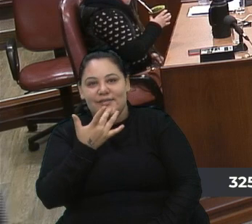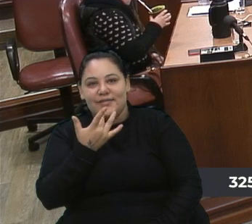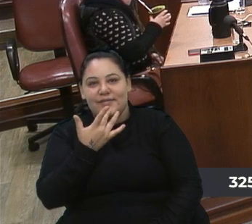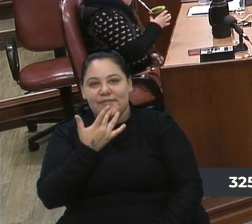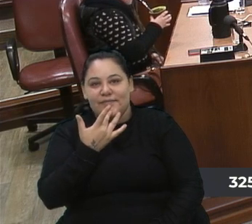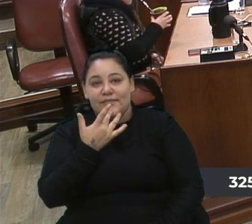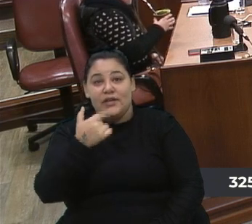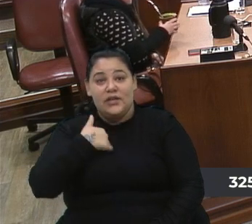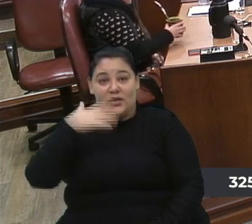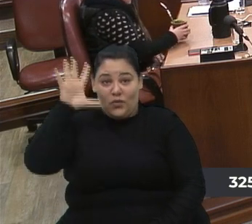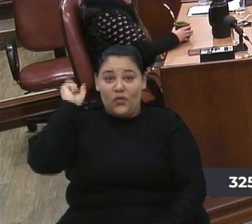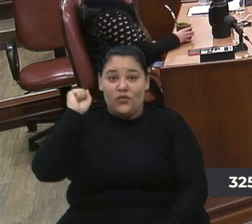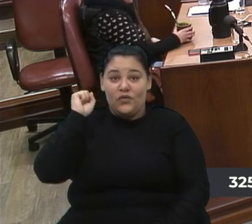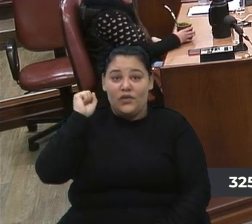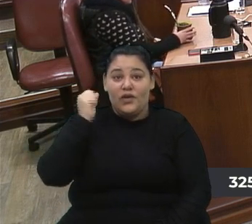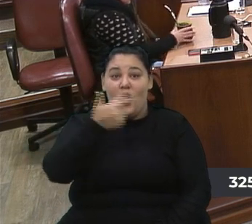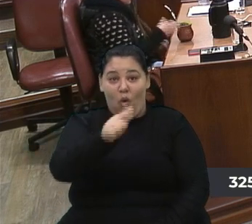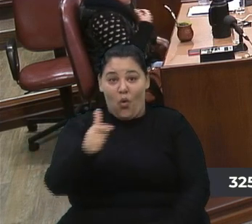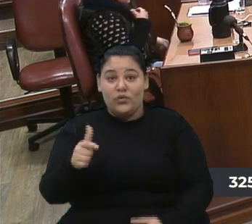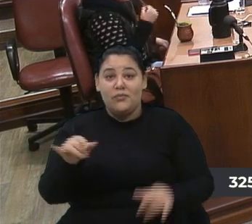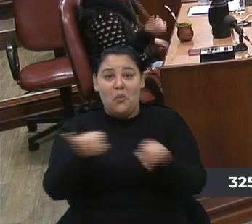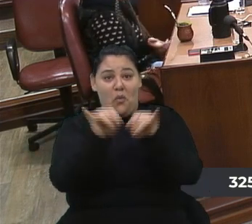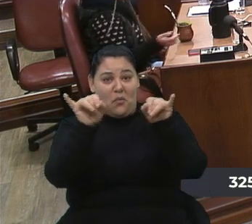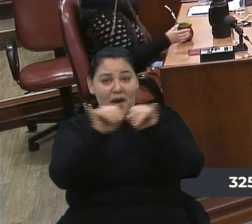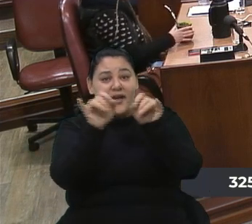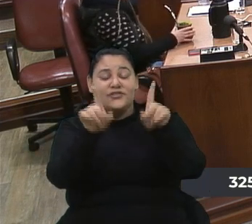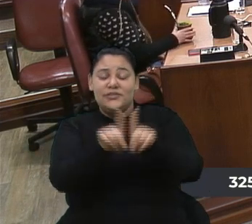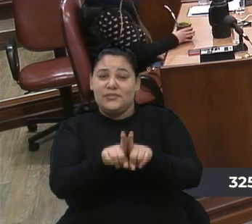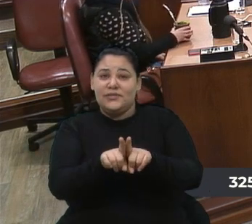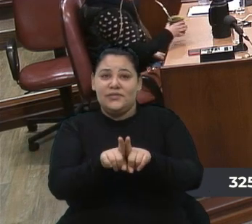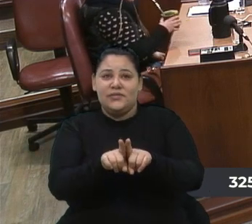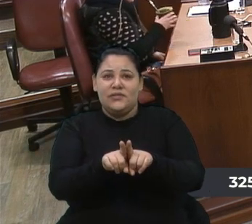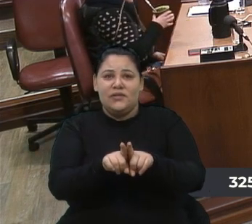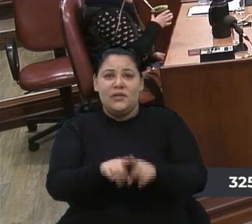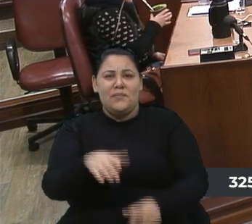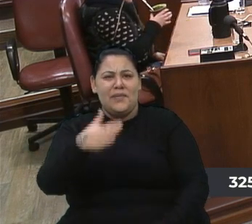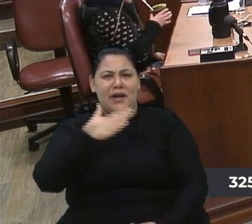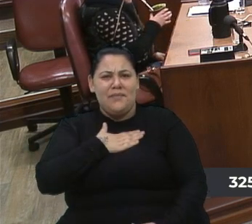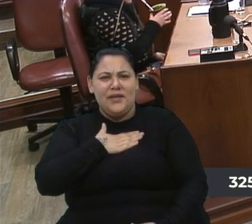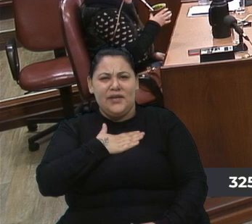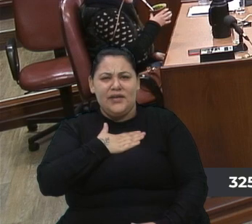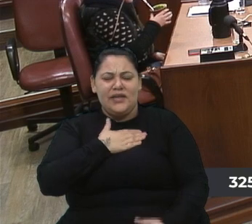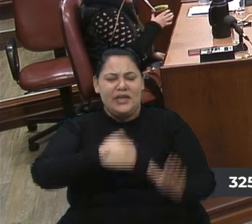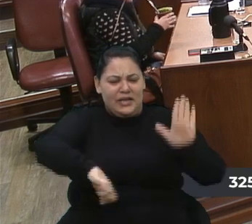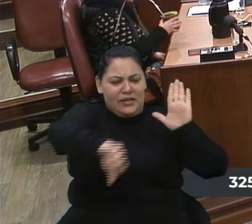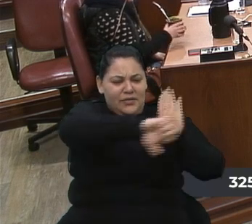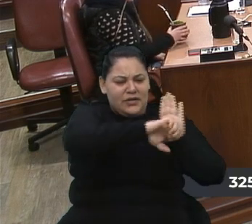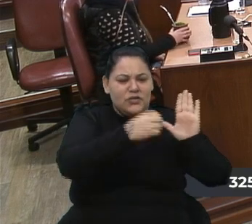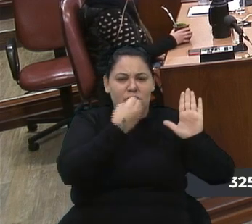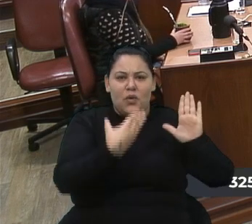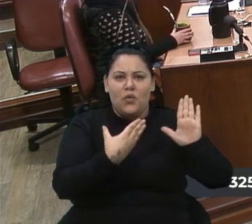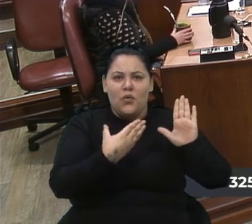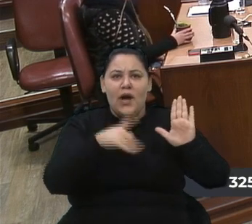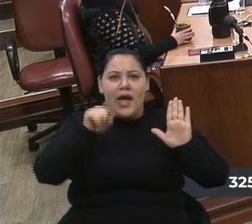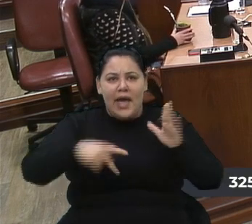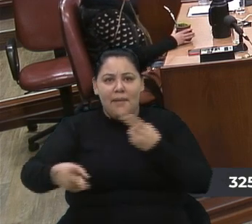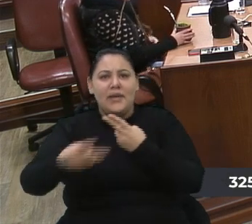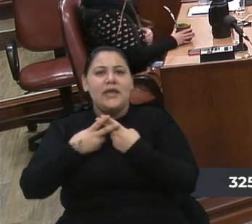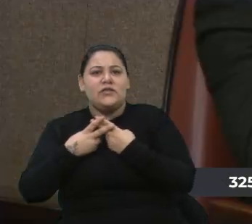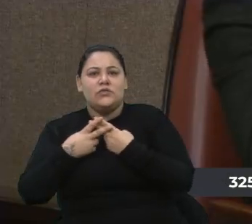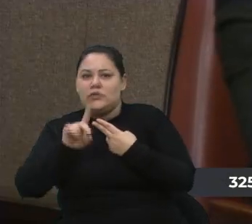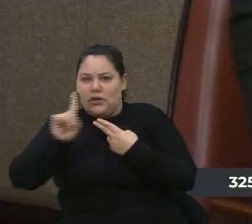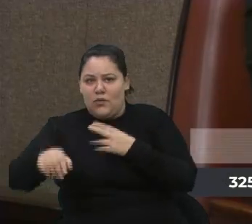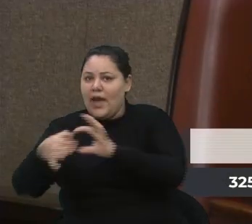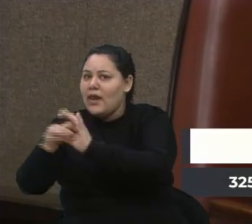eu escutei outras besteiras. Para mim, bandido bom é bandido preso. Não é solto, tá? Primeiro lugar. Outro lugar.